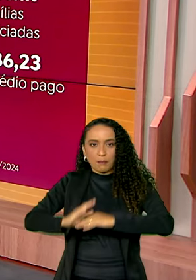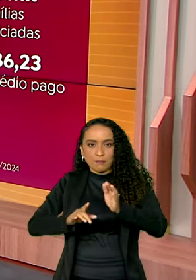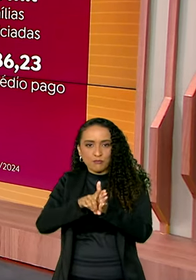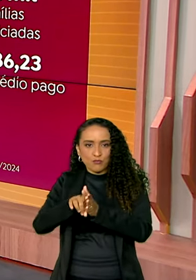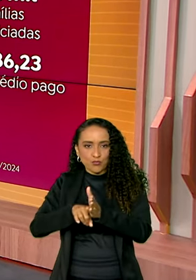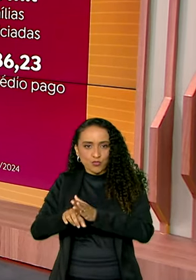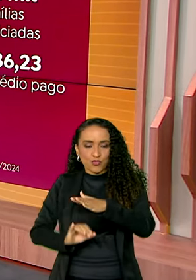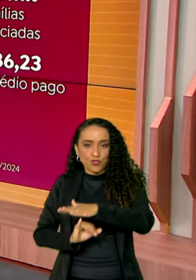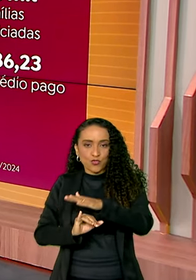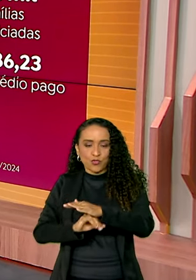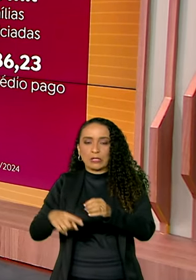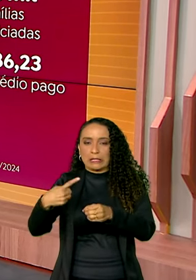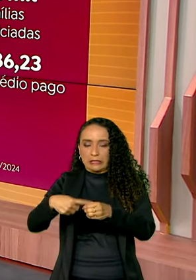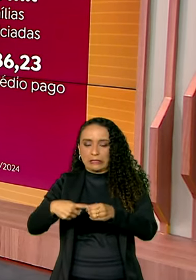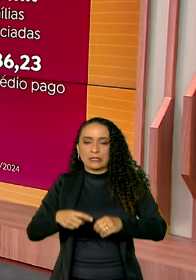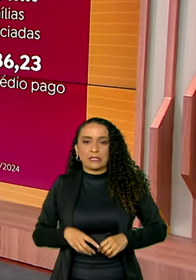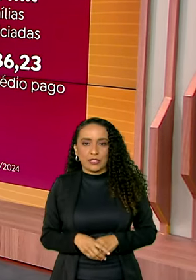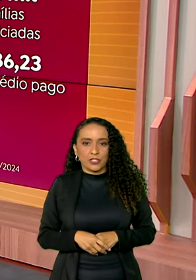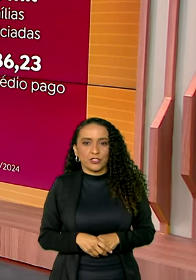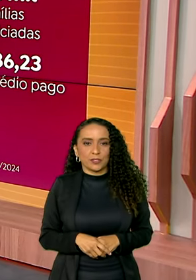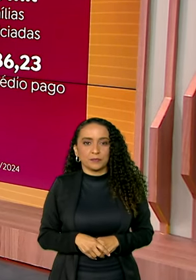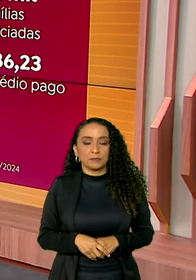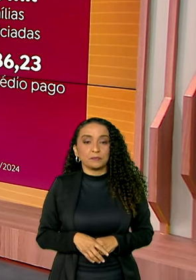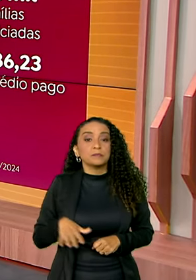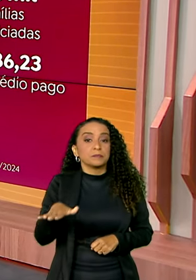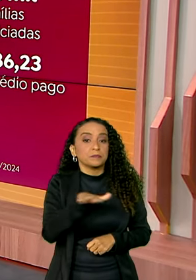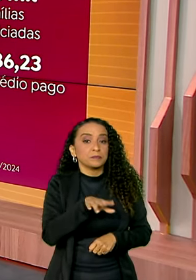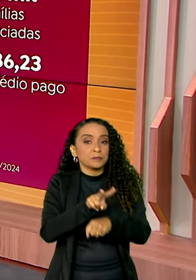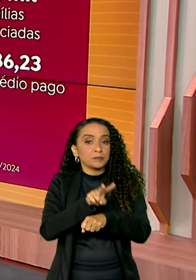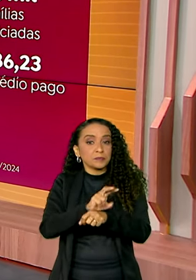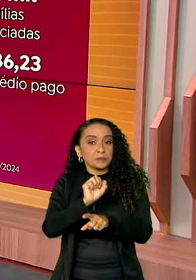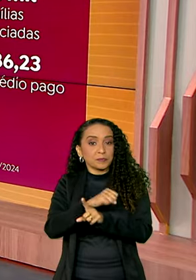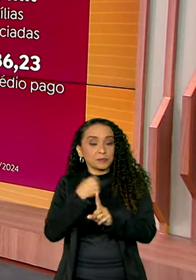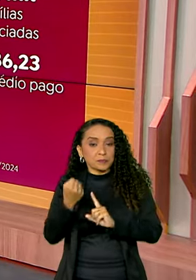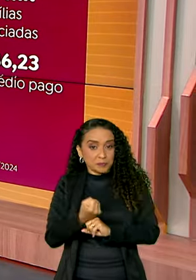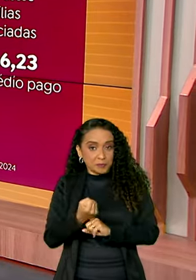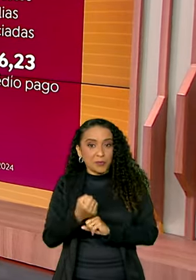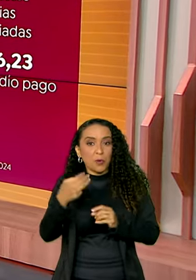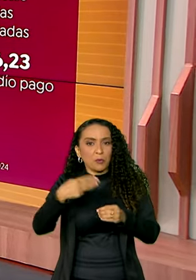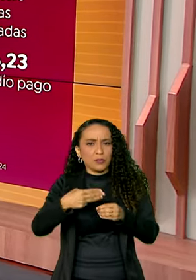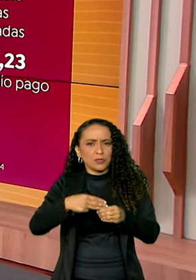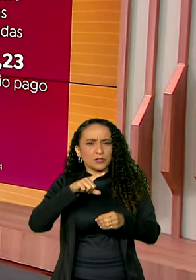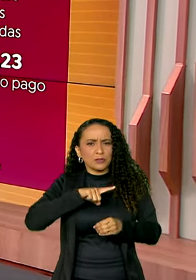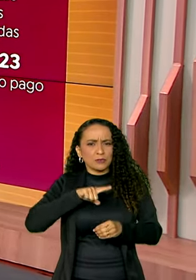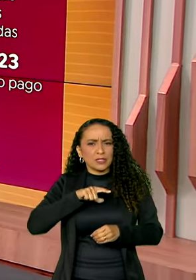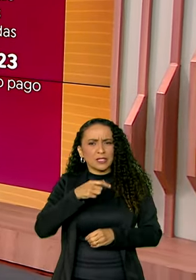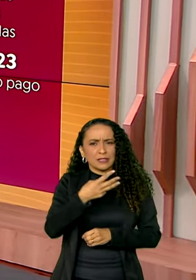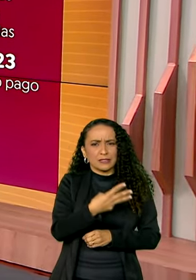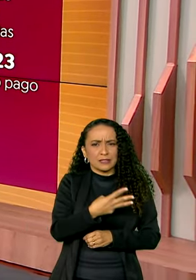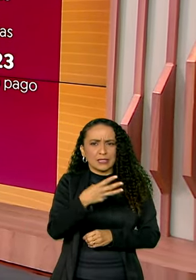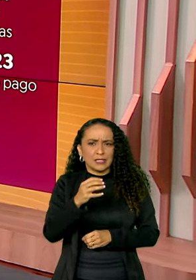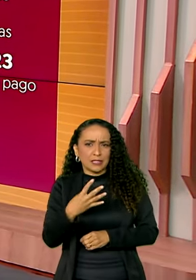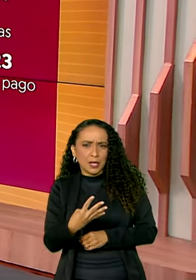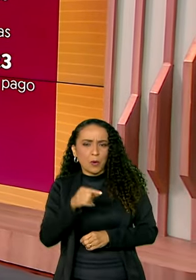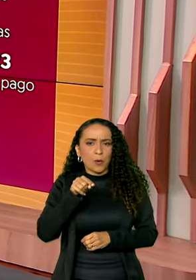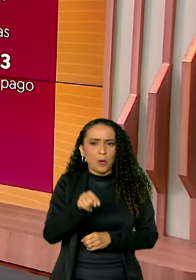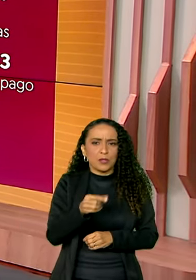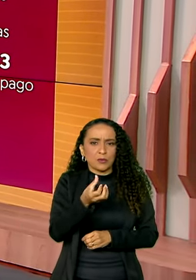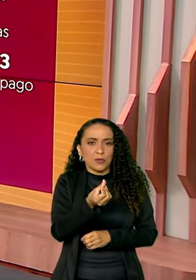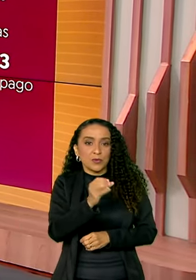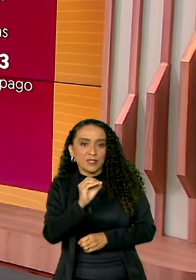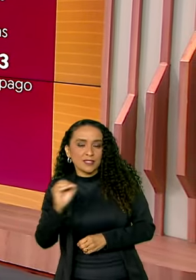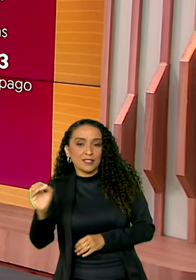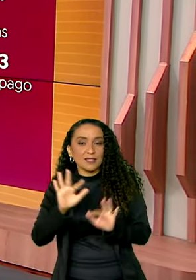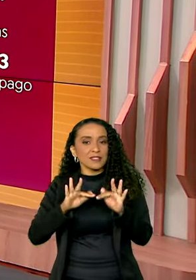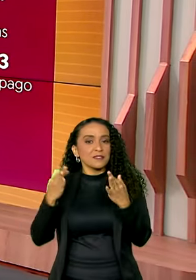pesquisadores e instituições da cidade. E na área de proteção social, a gente vê que o município tem 34